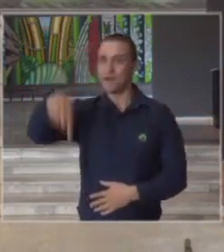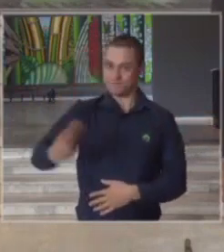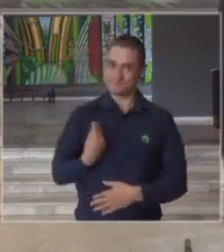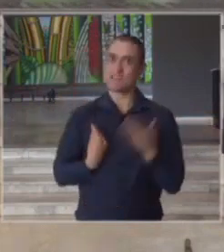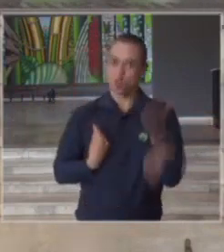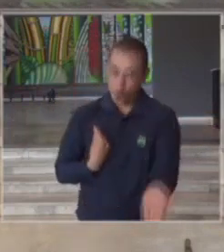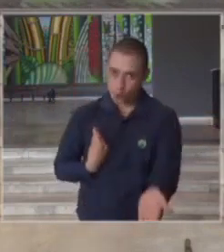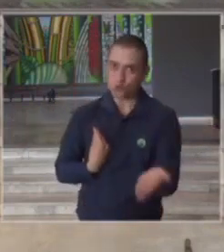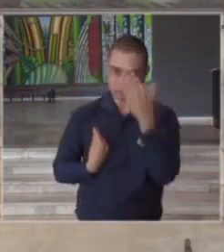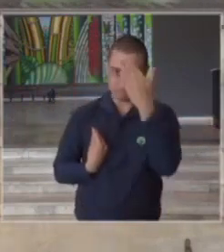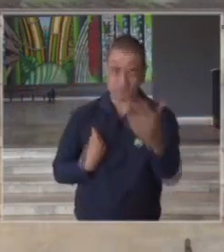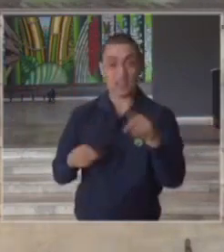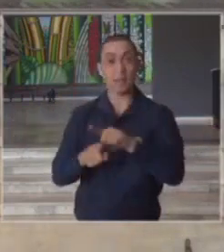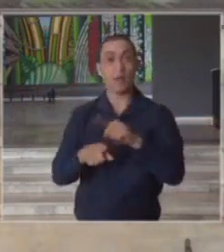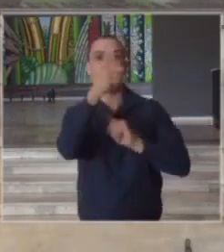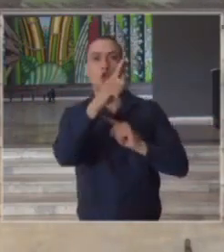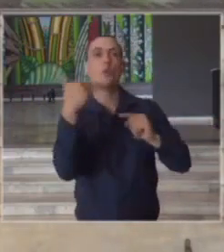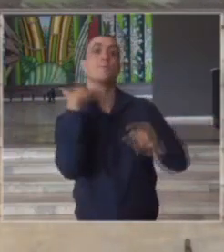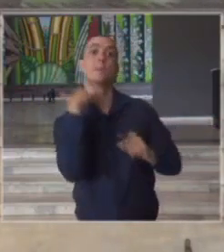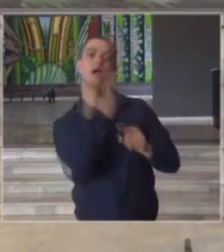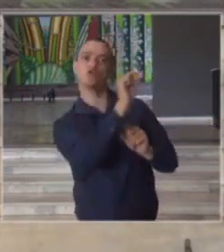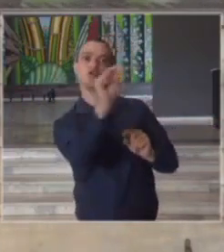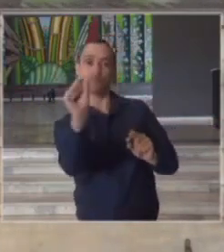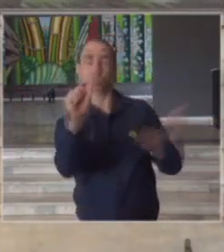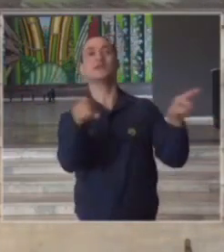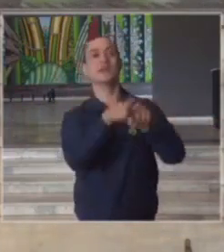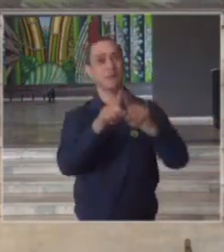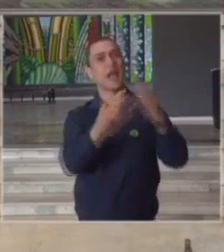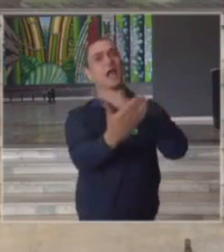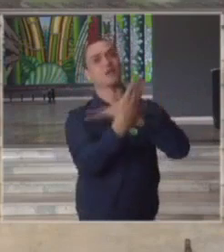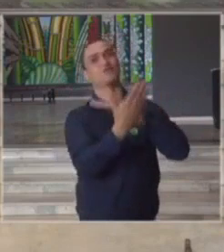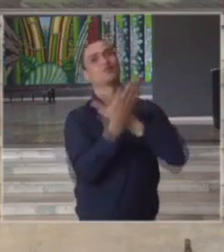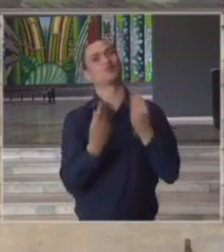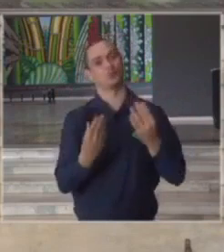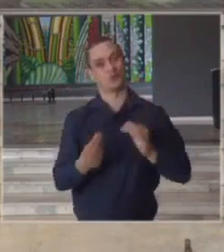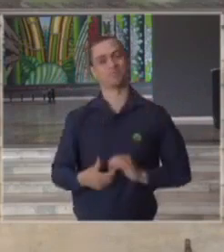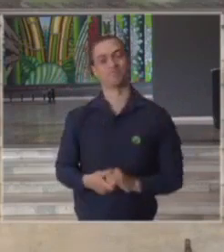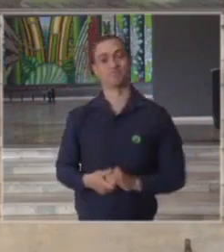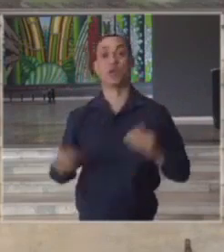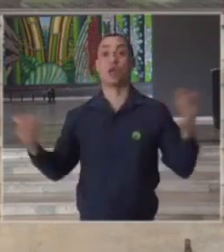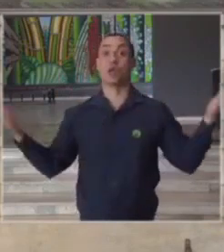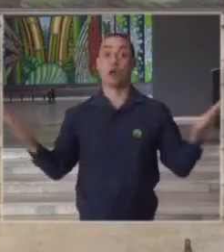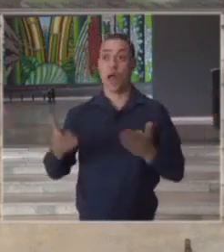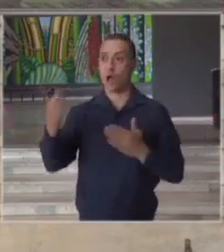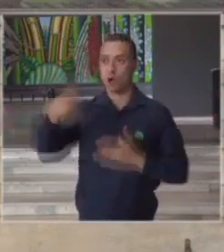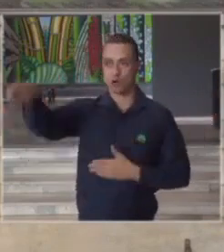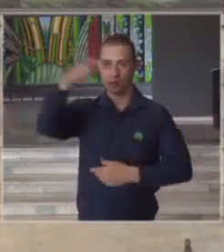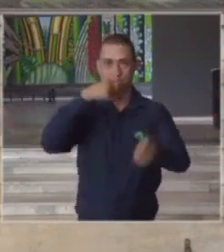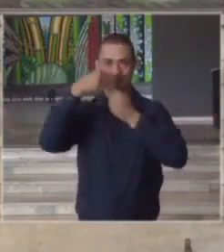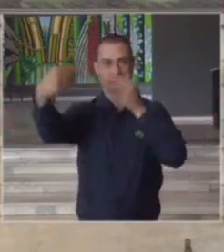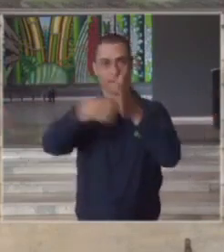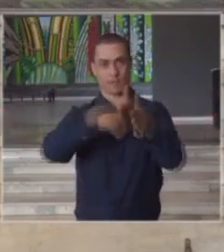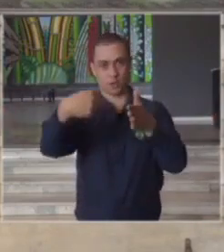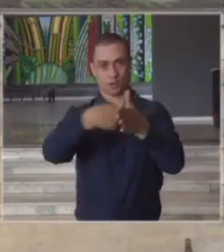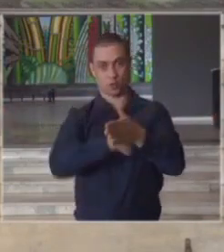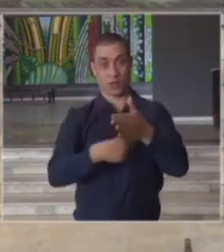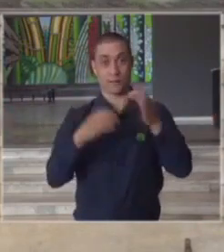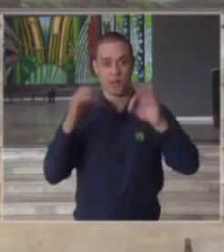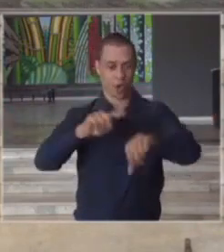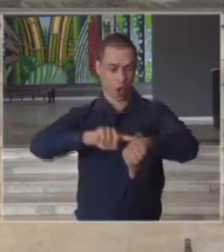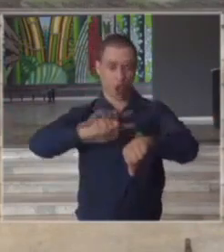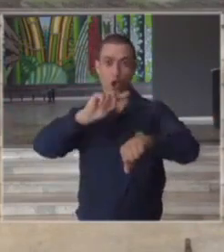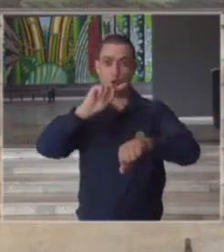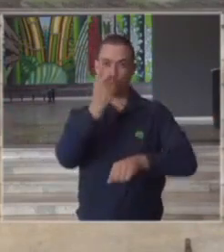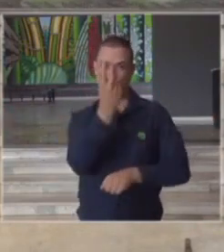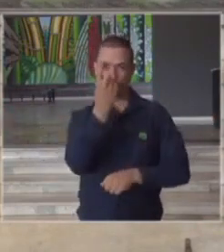mas também de instituições financeiras que tem nos ajudado bem vamos agora às perguntas precisamente 13